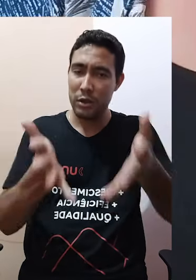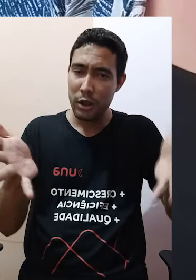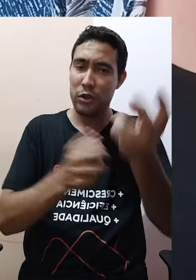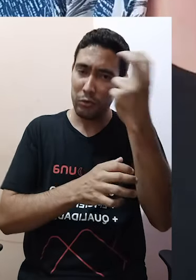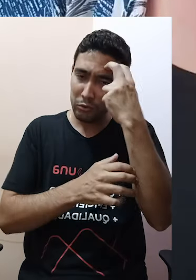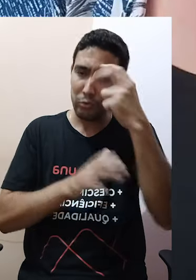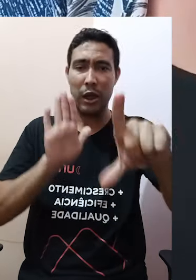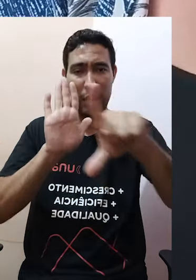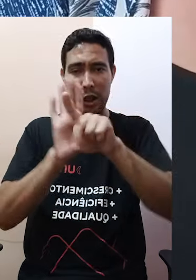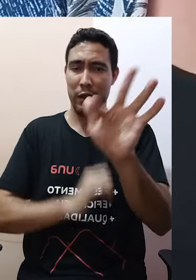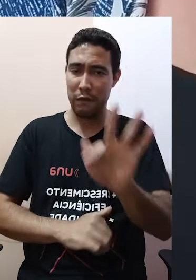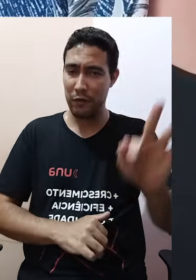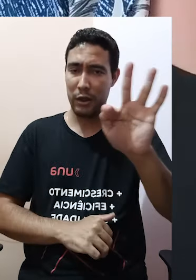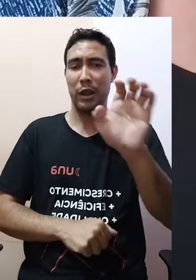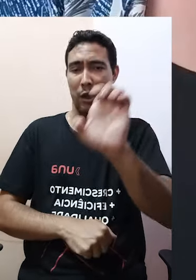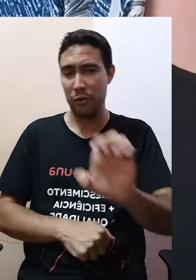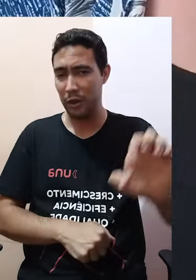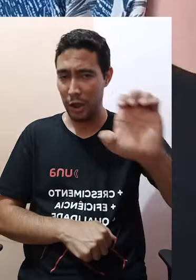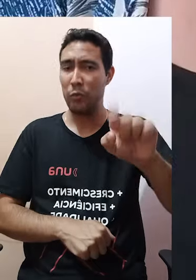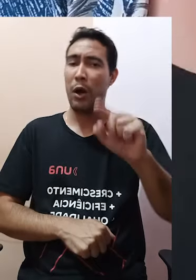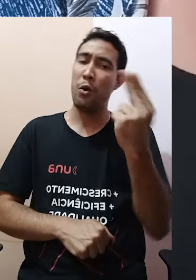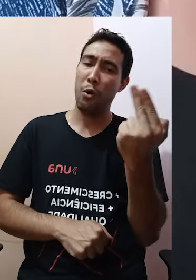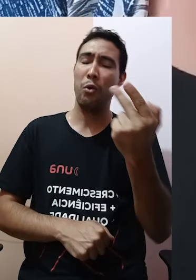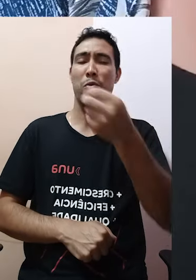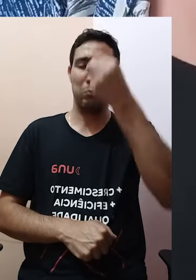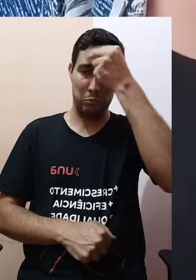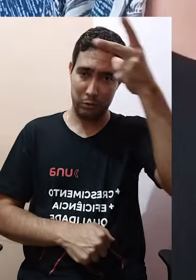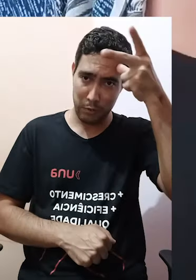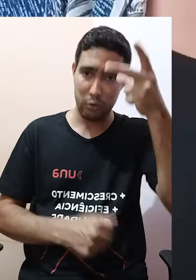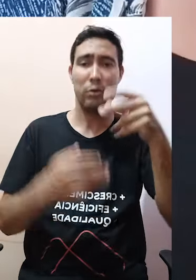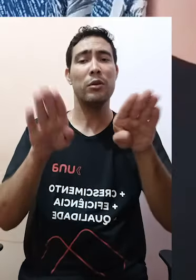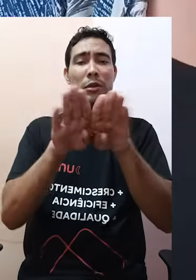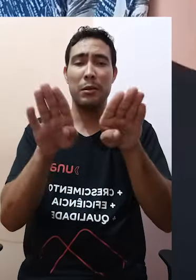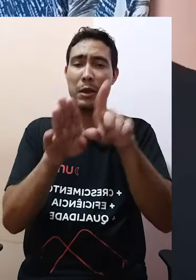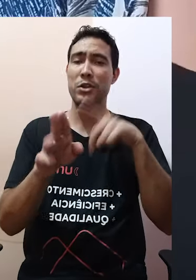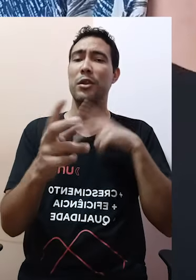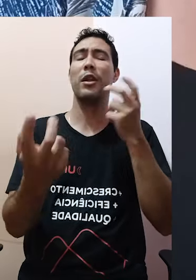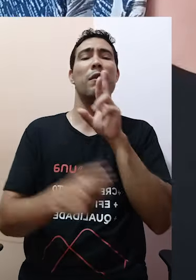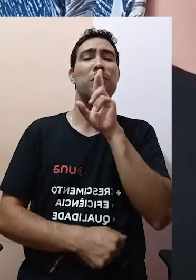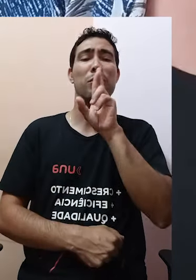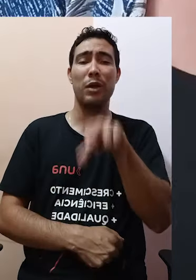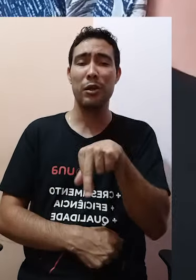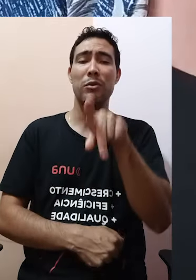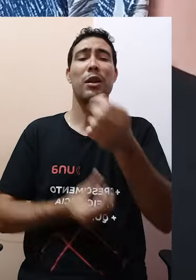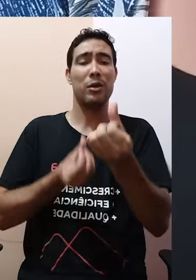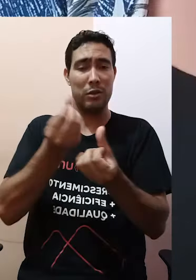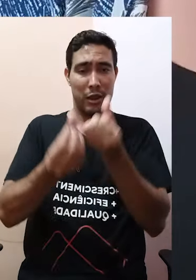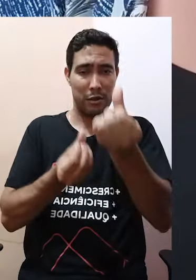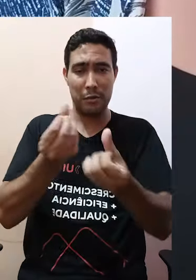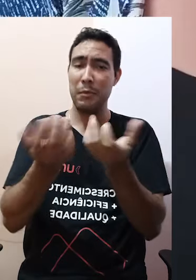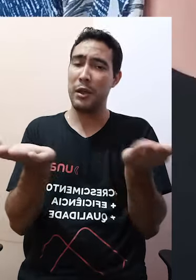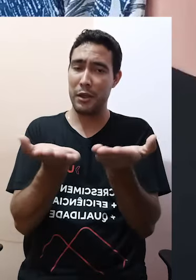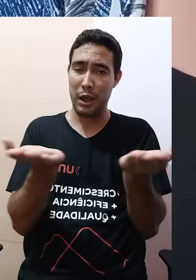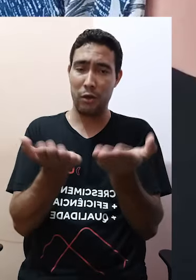seja a lei federal, estadual ou municipal. Tivemos como resultado neste semestre